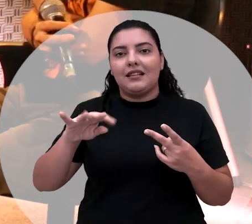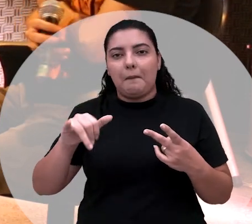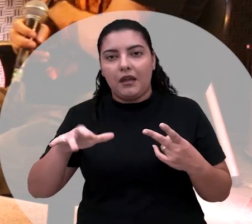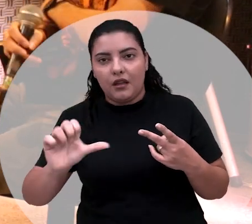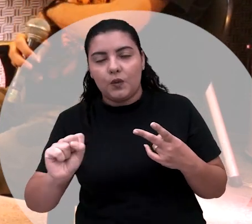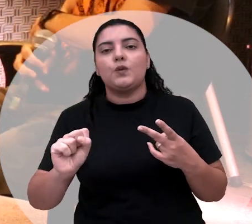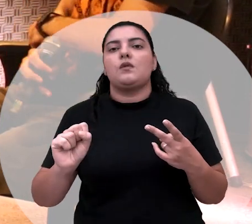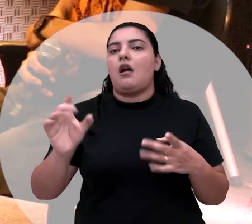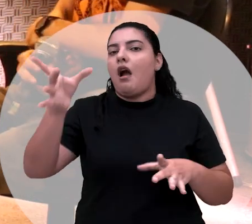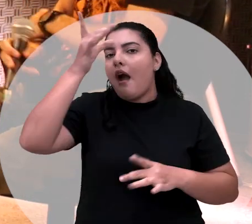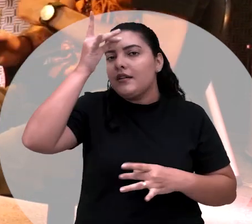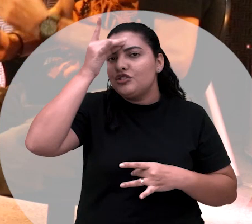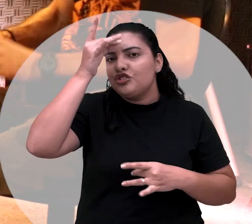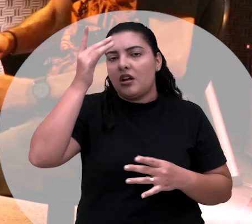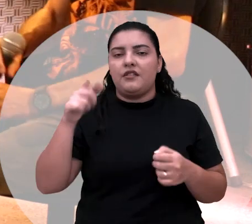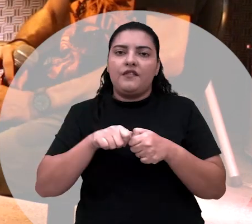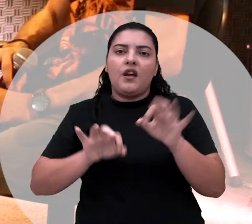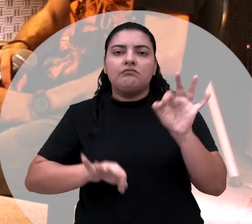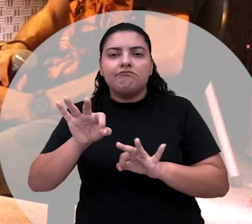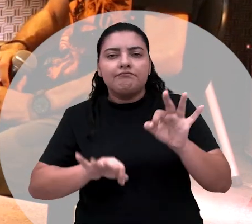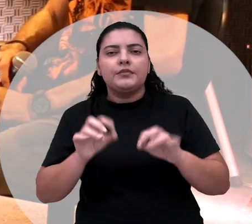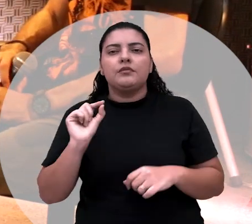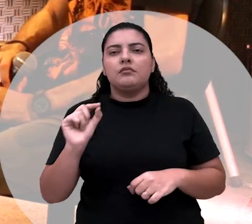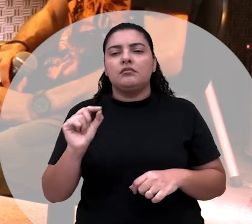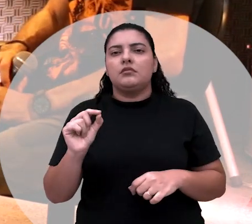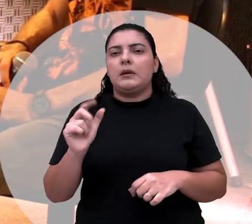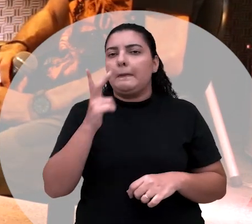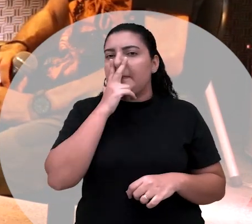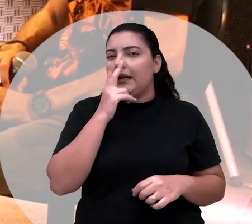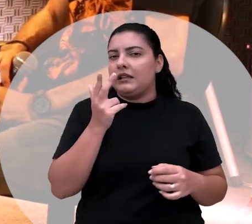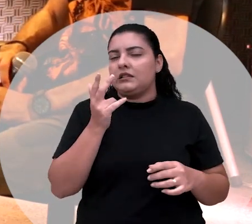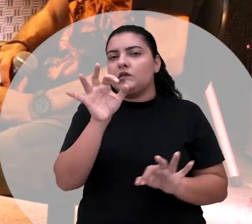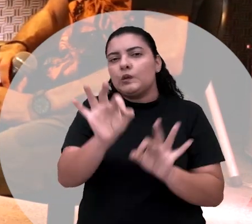a entidade trabalhando, fazendo um desmanche.